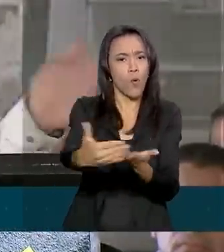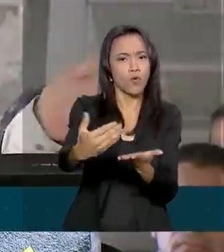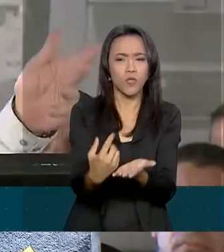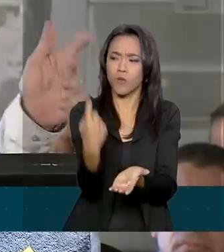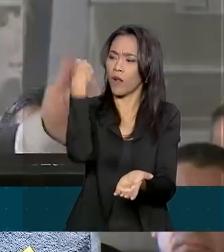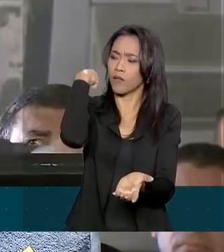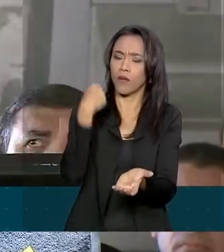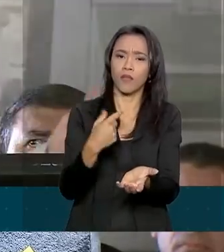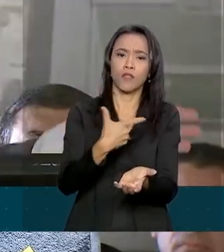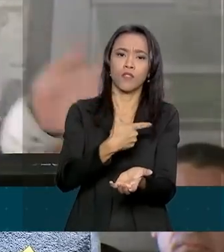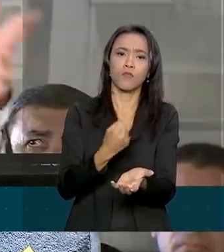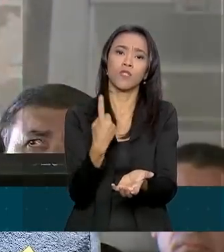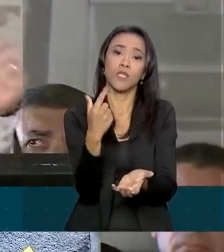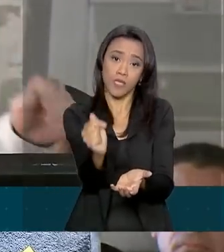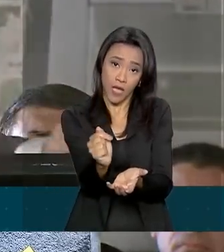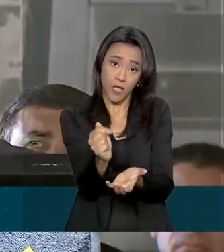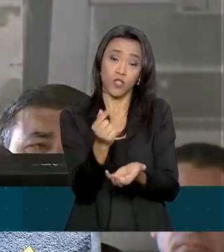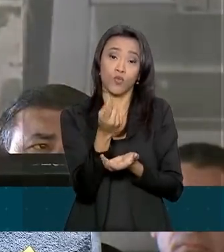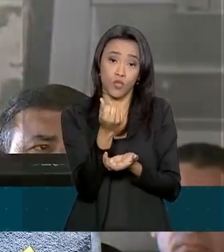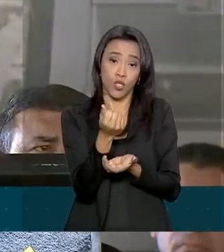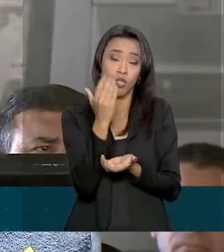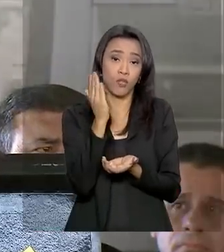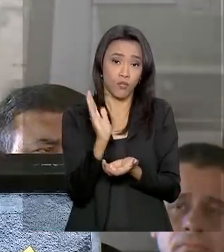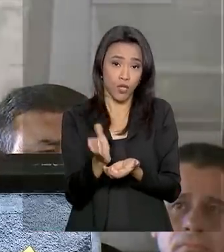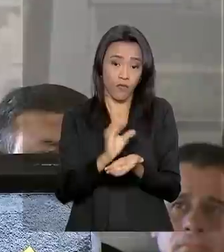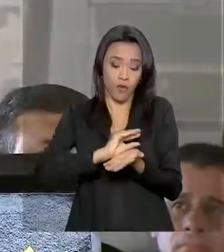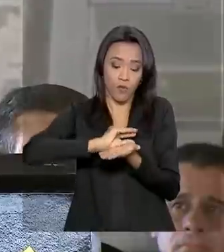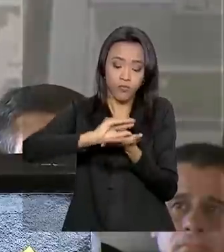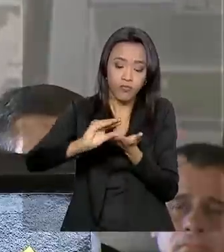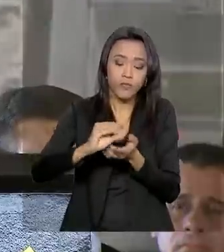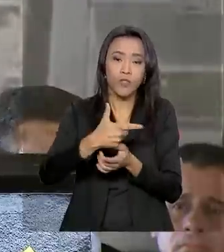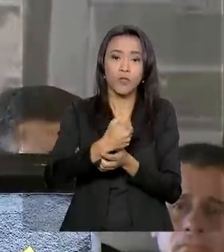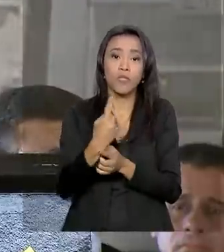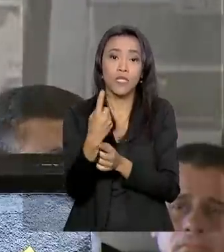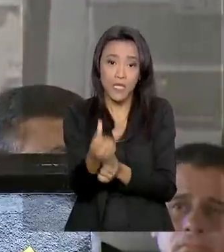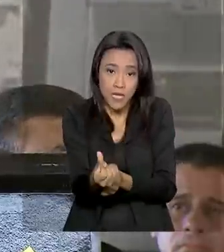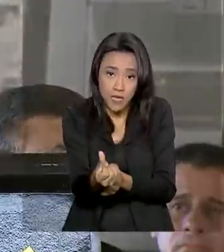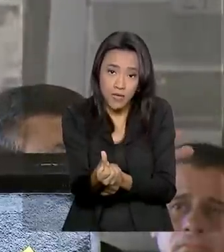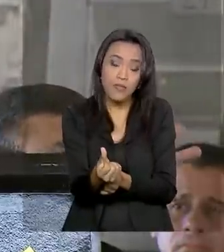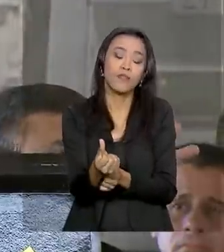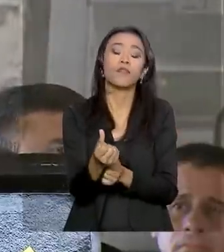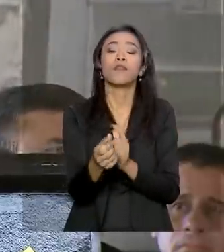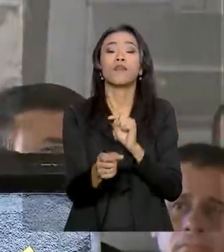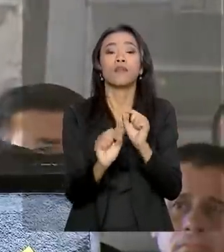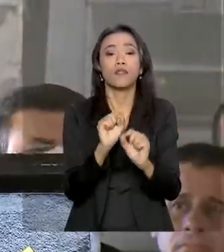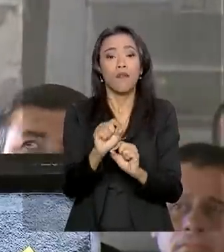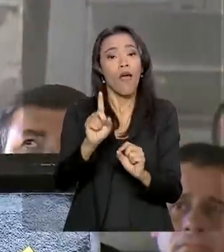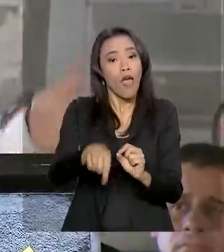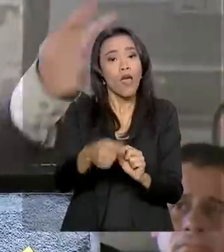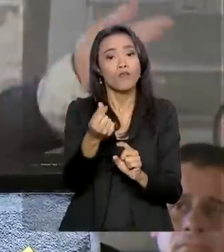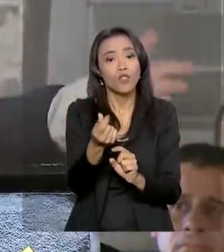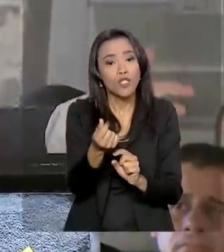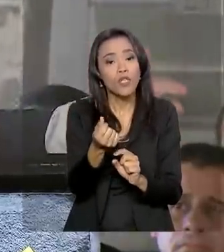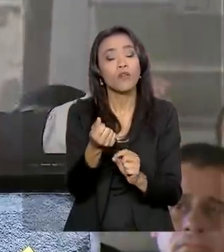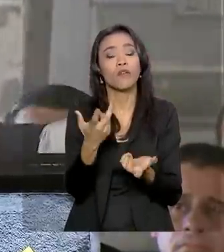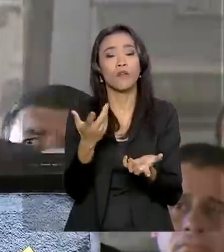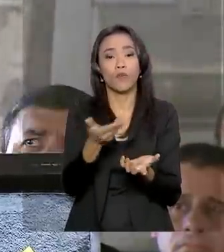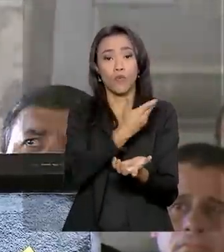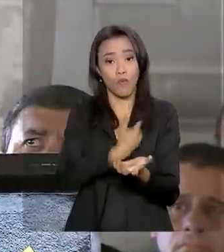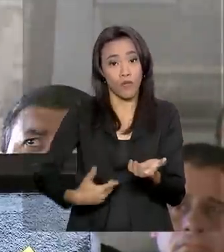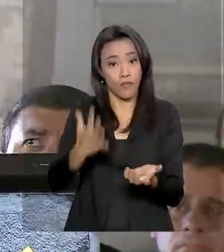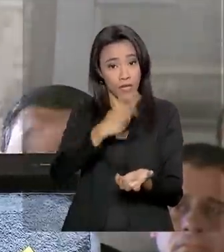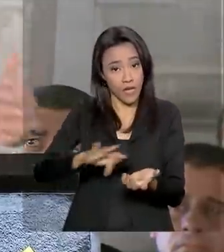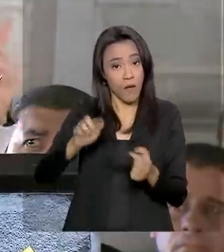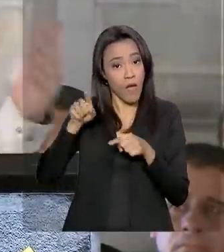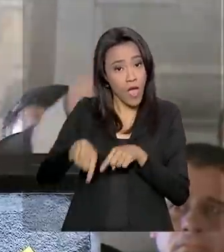2017, o dinheiro foi repassado em 2016, fundo a fundo. O dinheiro é, de certa maneira, do governo federal, é de um fundo federal.